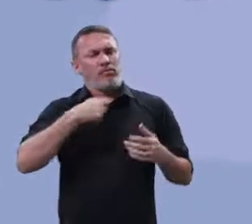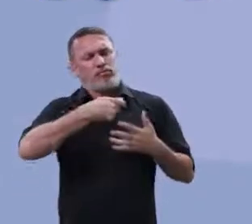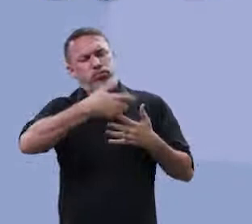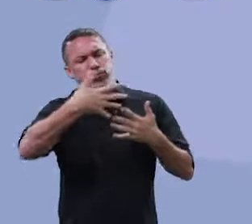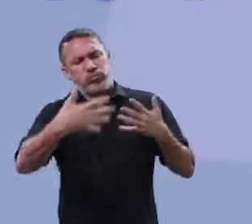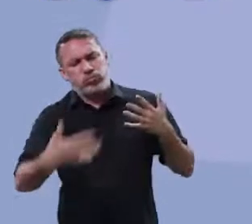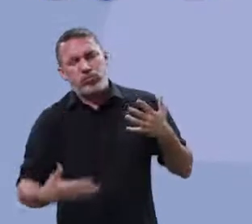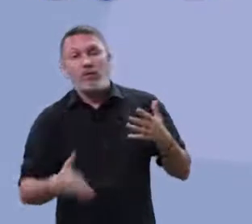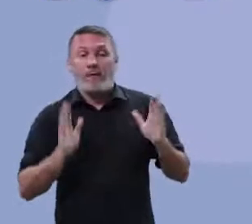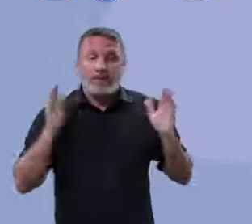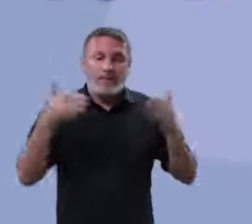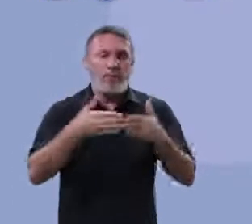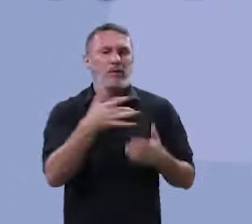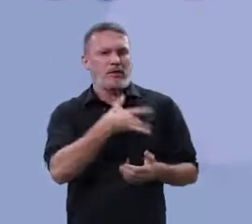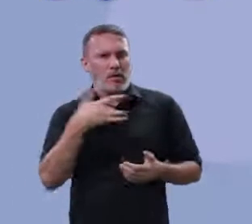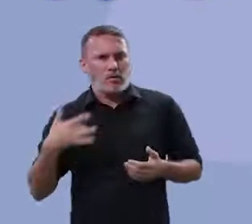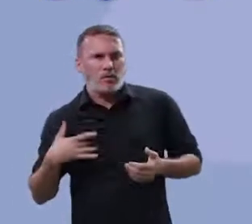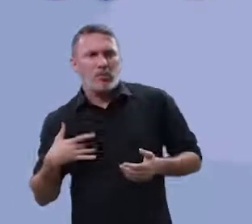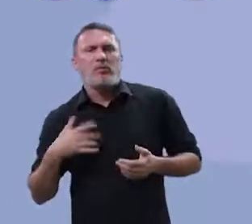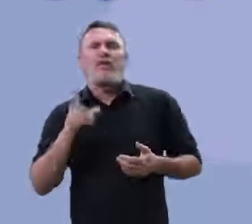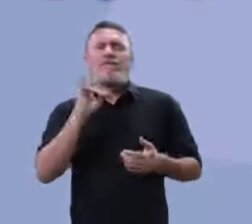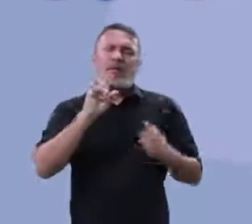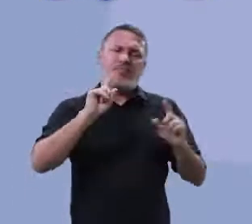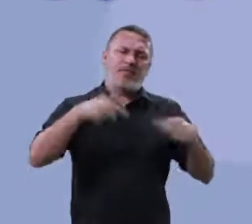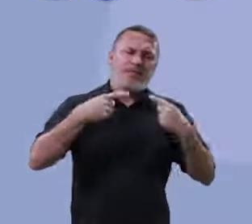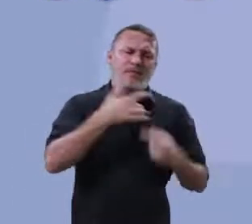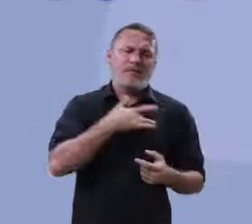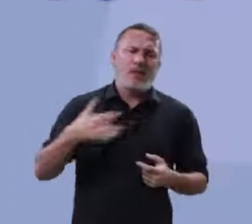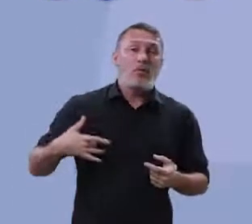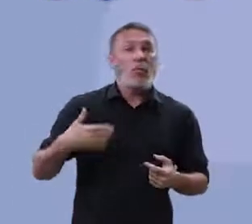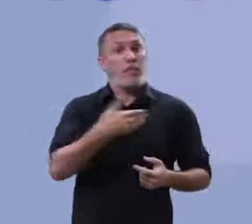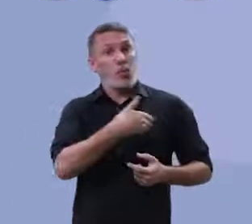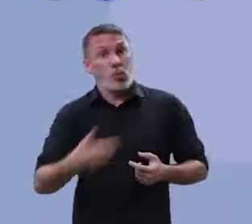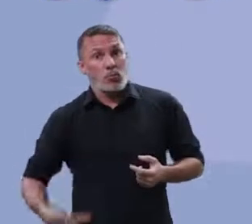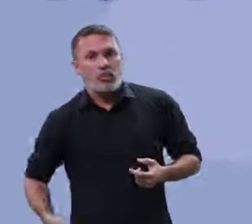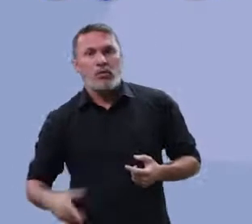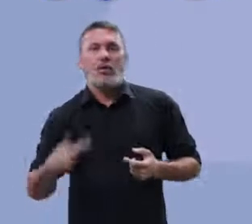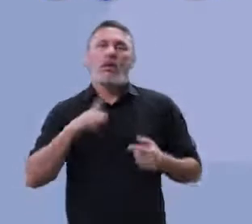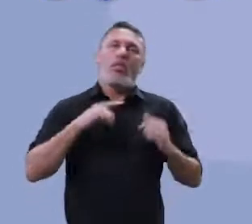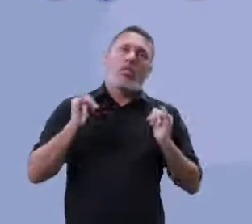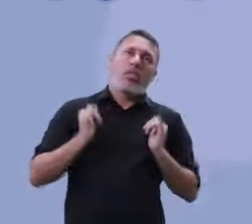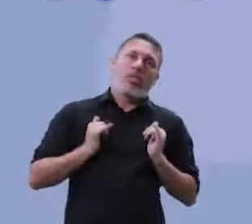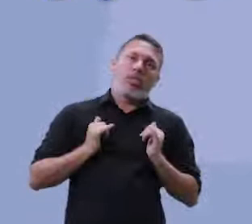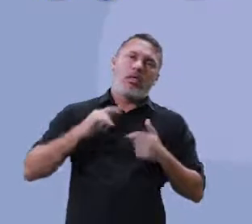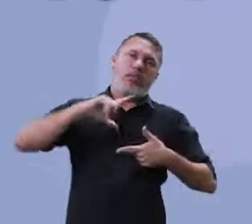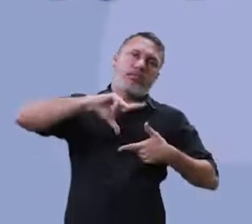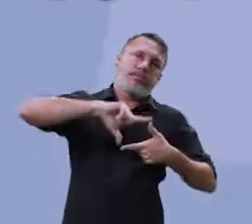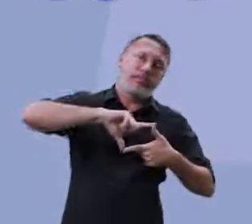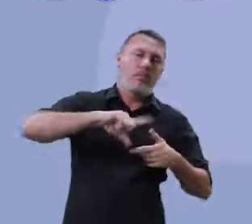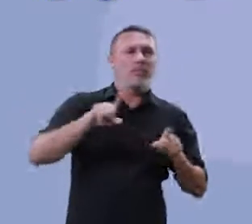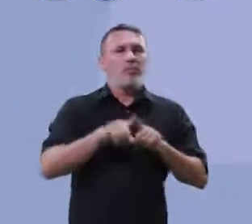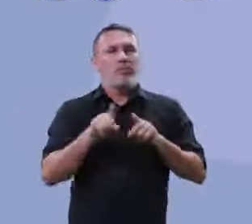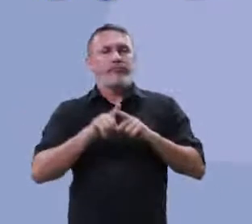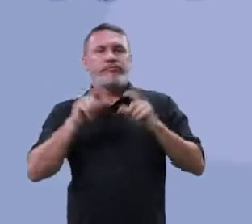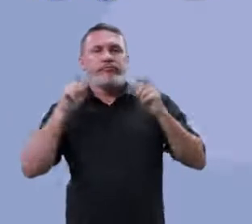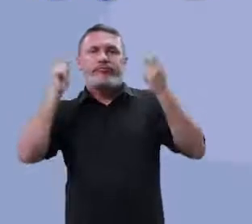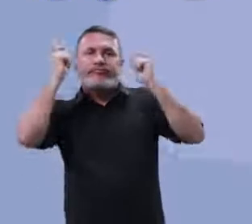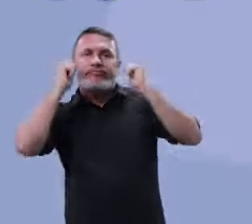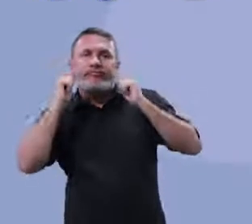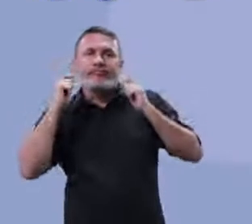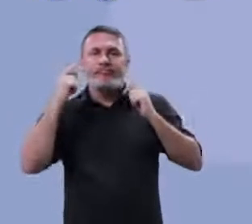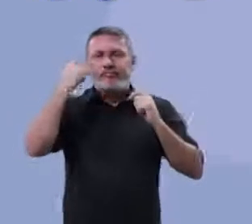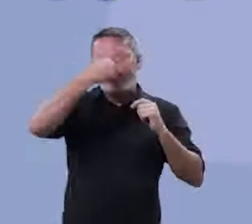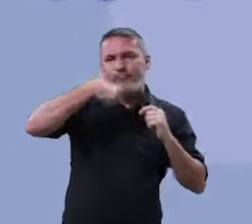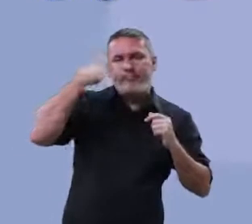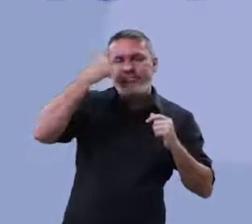gama de atividades voltadas para a saúde. Vamos falar dos desafios da saúde pública, sedentarismo, a questão da estética, né?